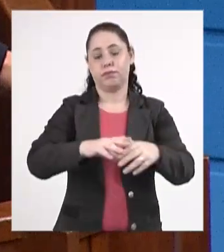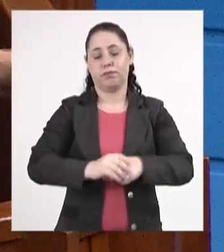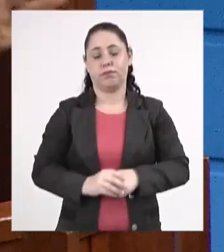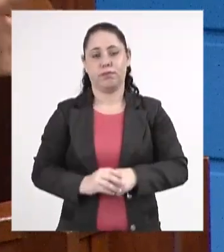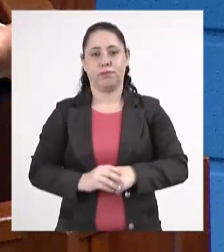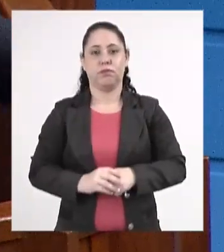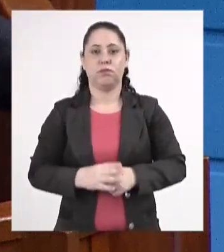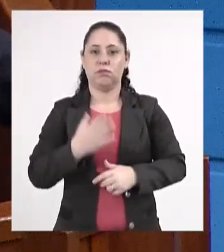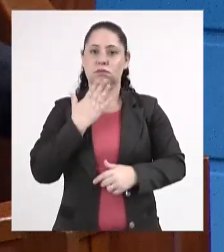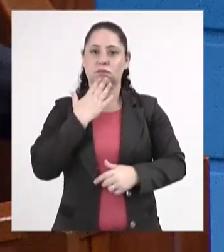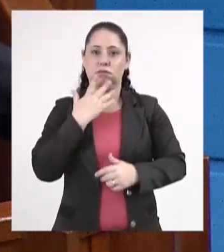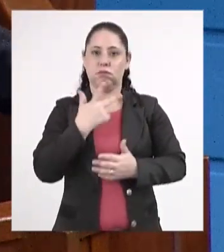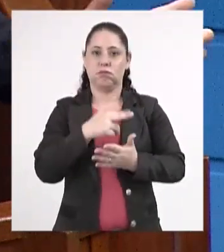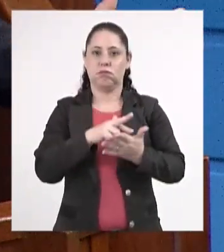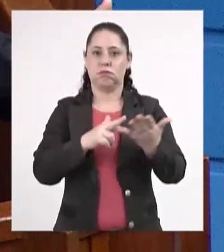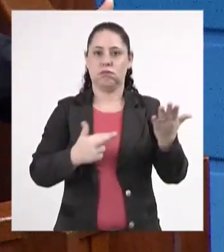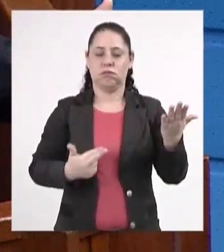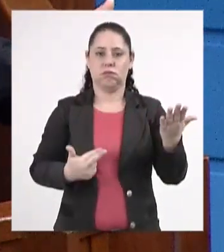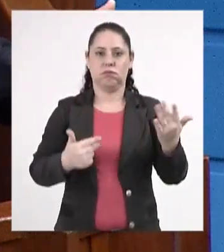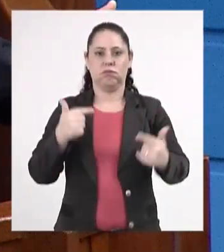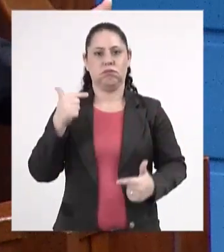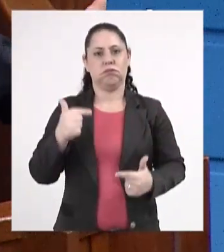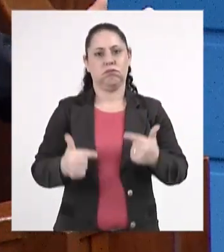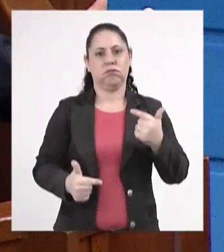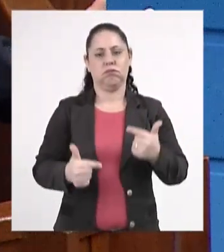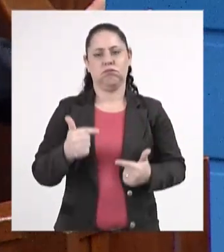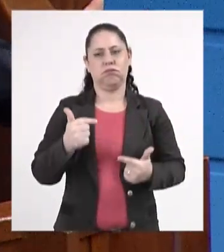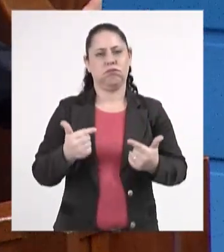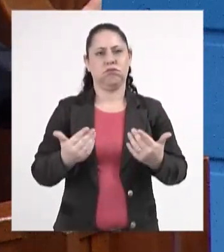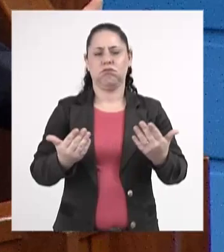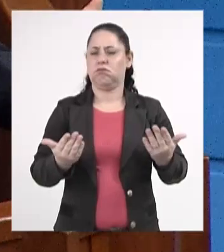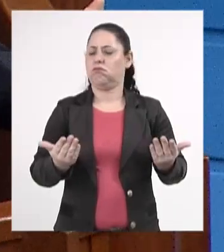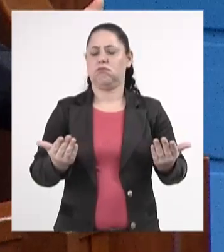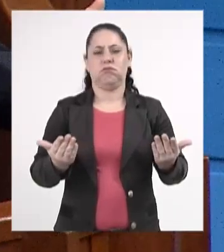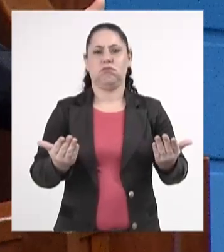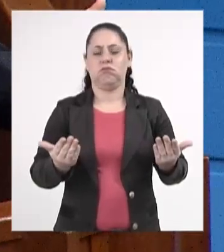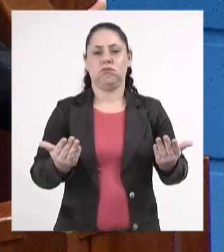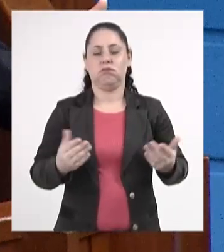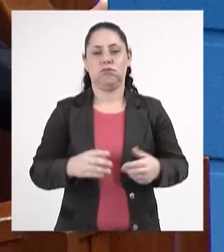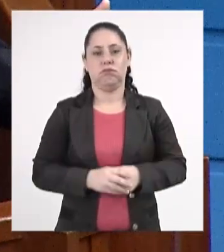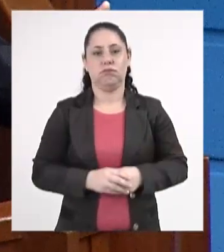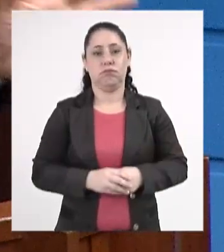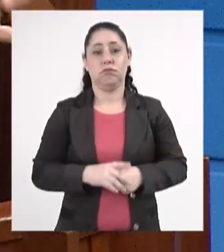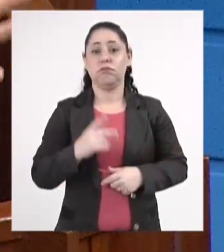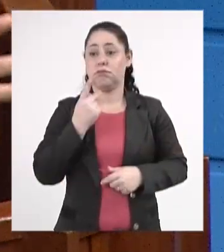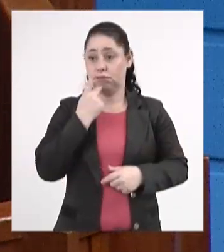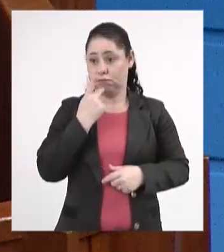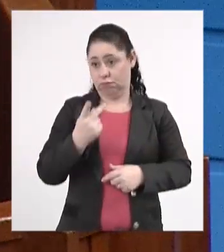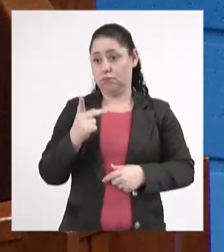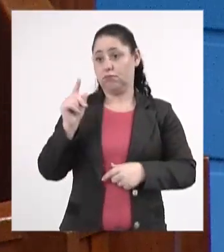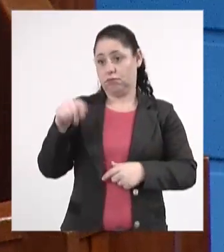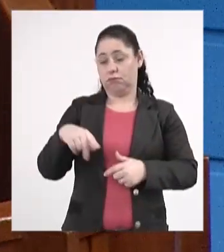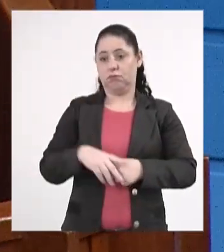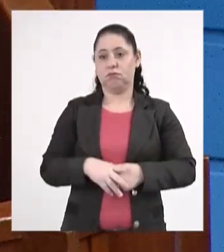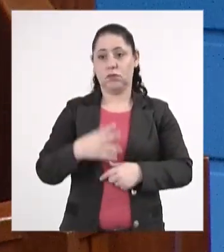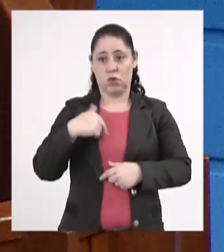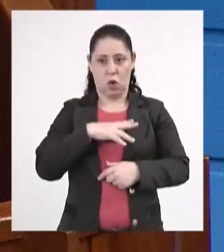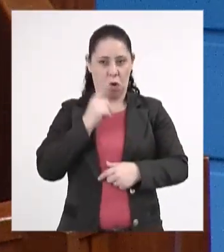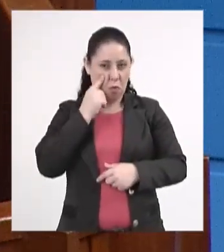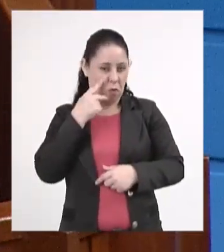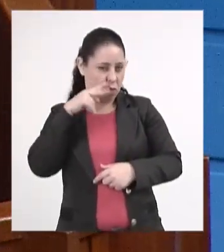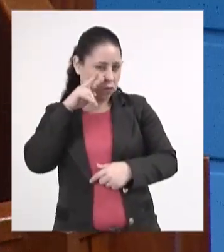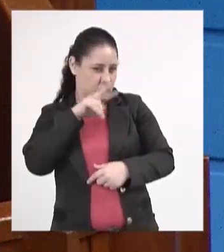Esse requerimento, para mim, ele é político, não é um requerimento político, é para dizer o seguinte, nós estamos